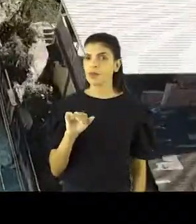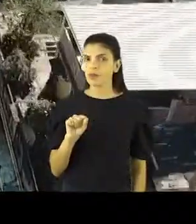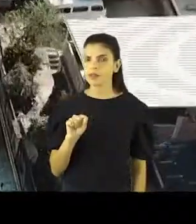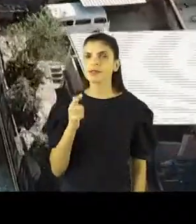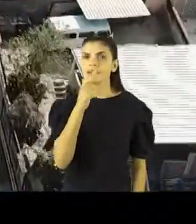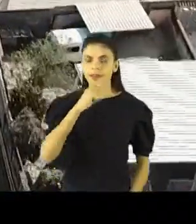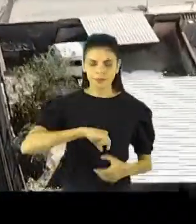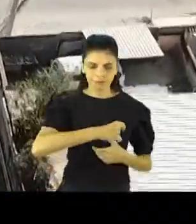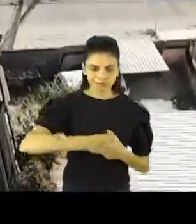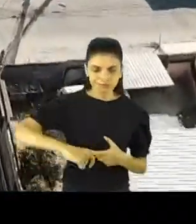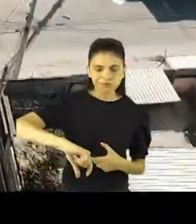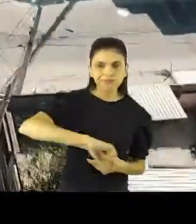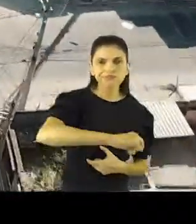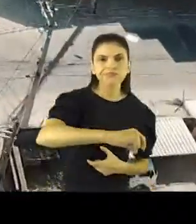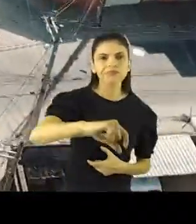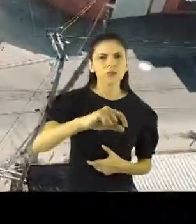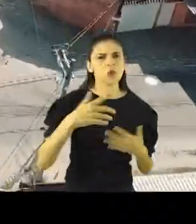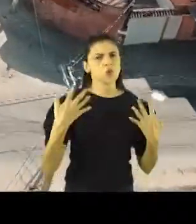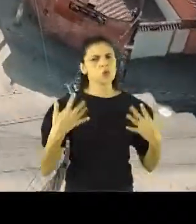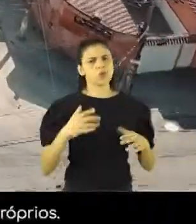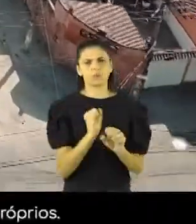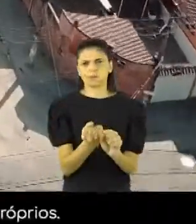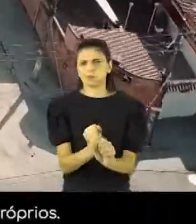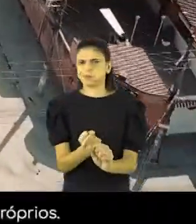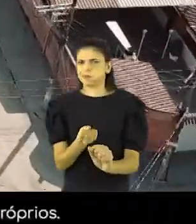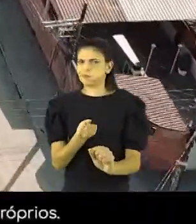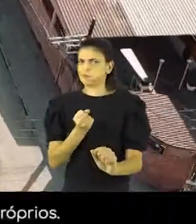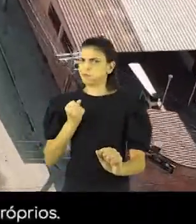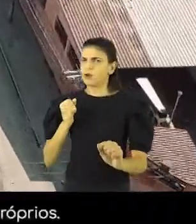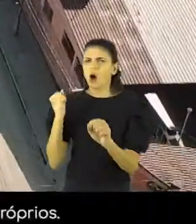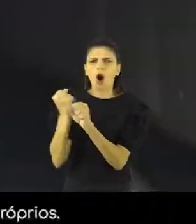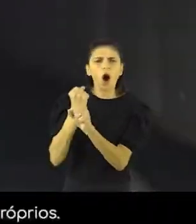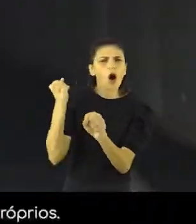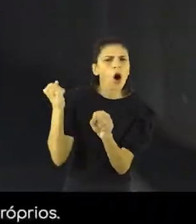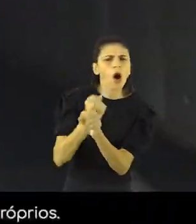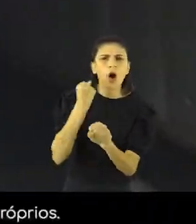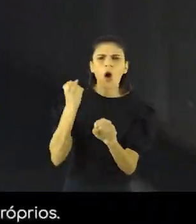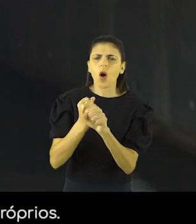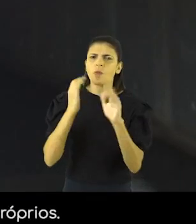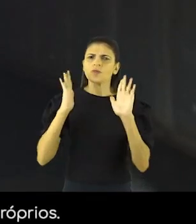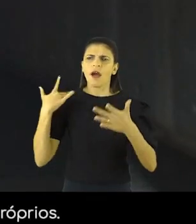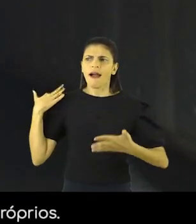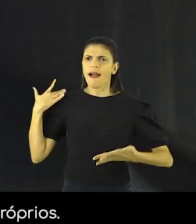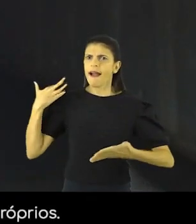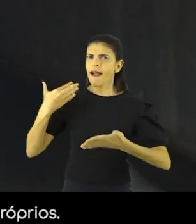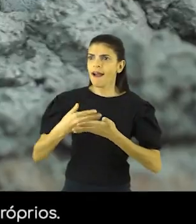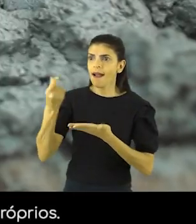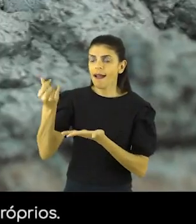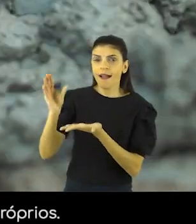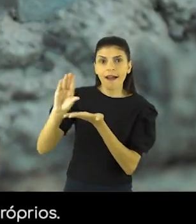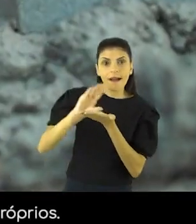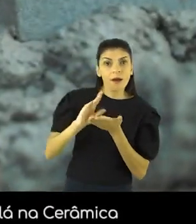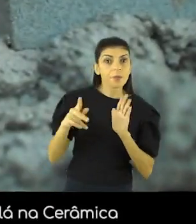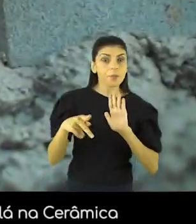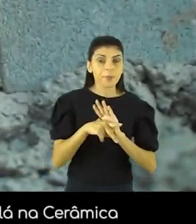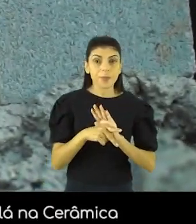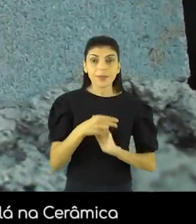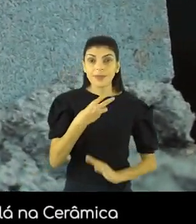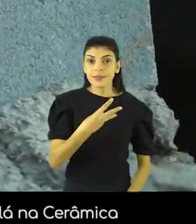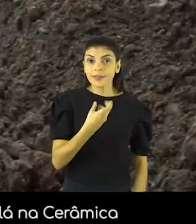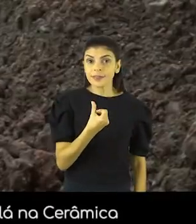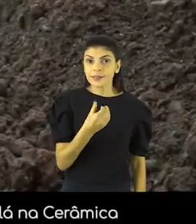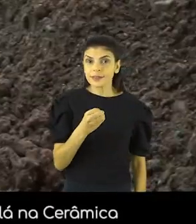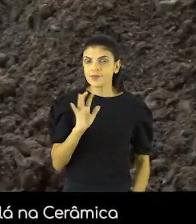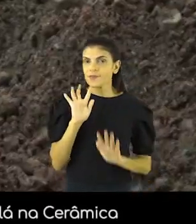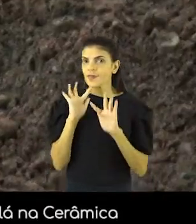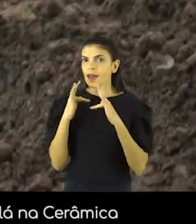É o principal rio que corta a cidade inteira. É a maior obra de macro-drenagem que a cidade já fez com o recurso próprio. Nós retiramos